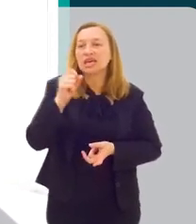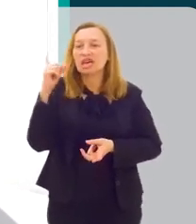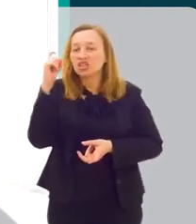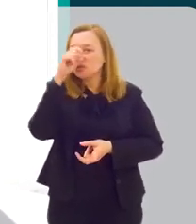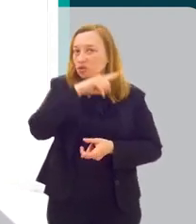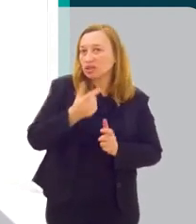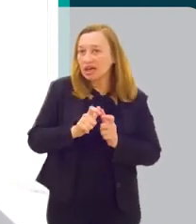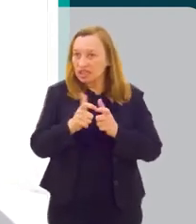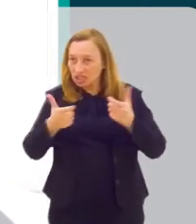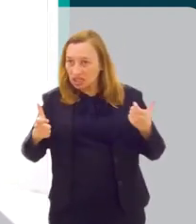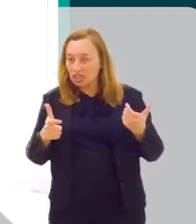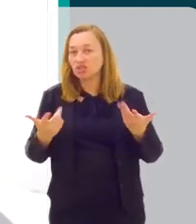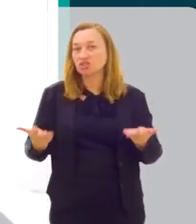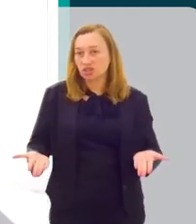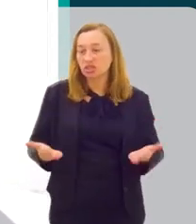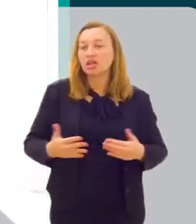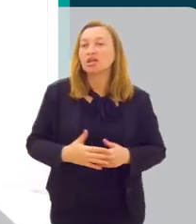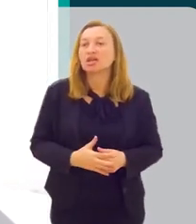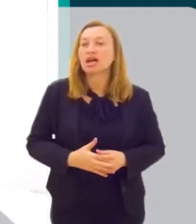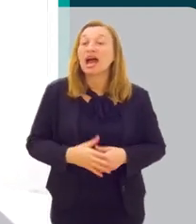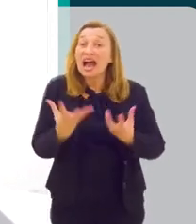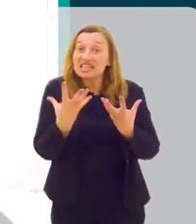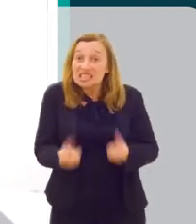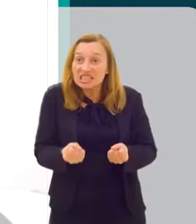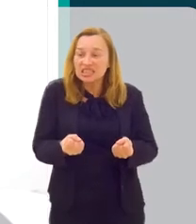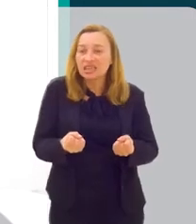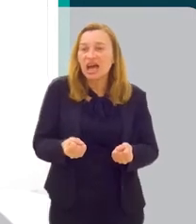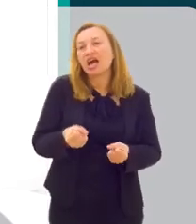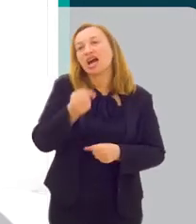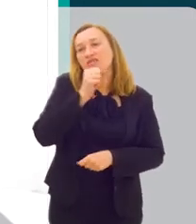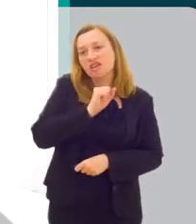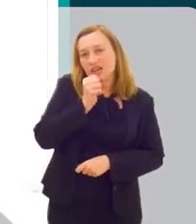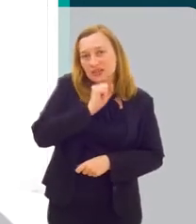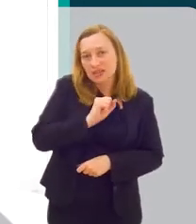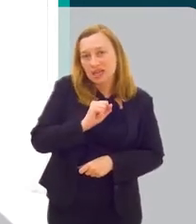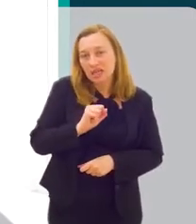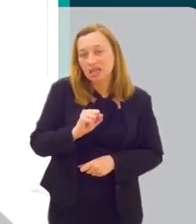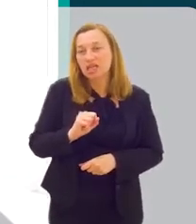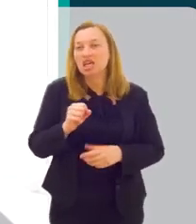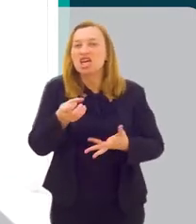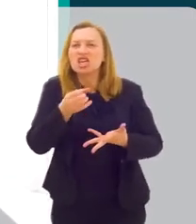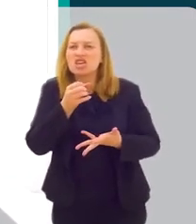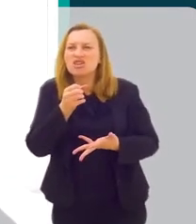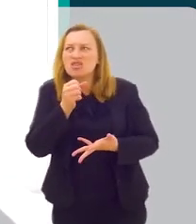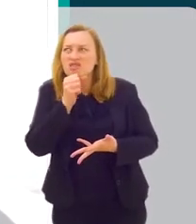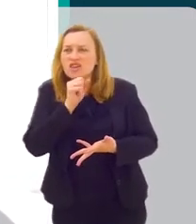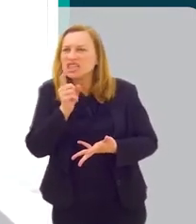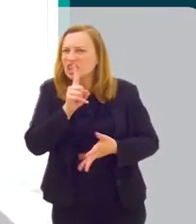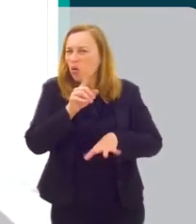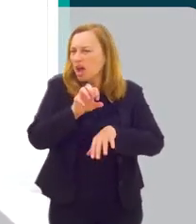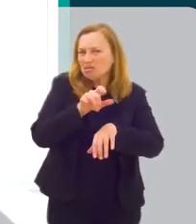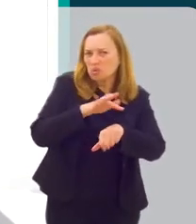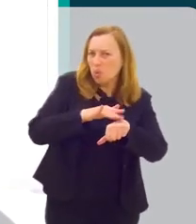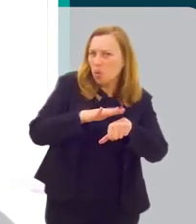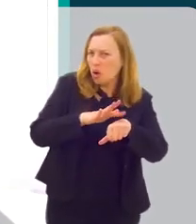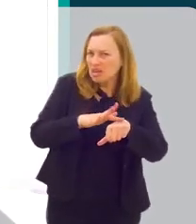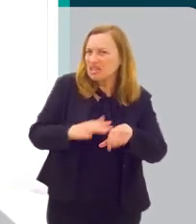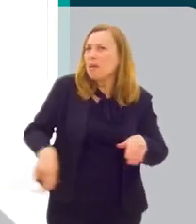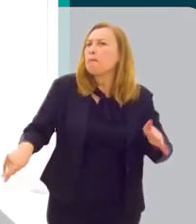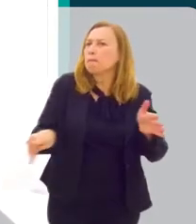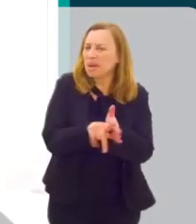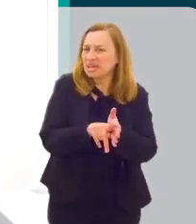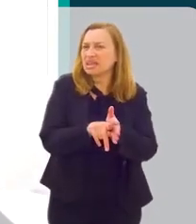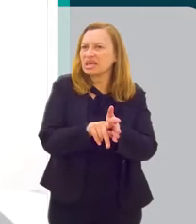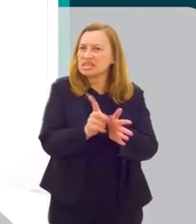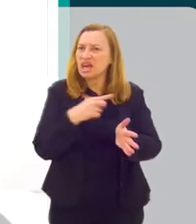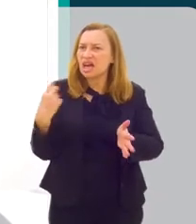dificuldade é entender o envelhecimento, aceitar o envelhecimento. Envelhecer não é doença,